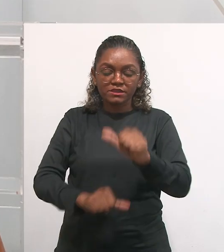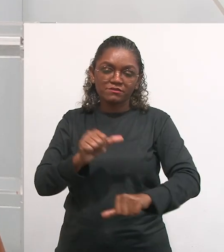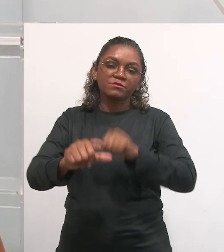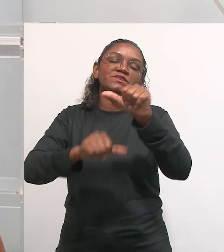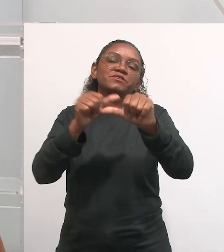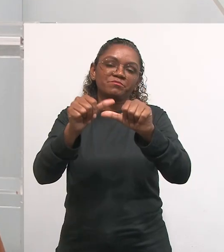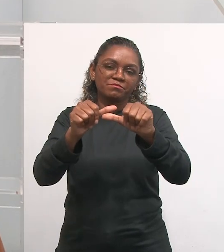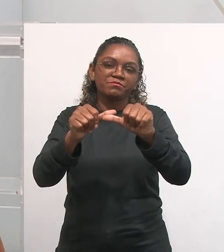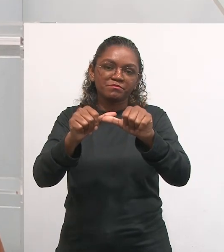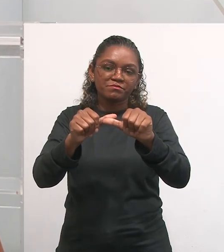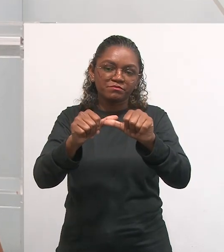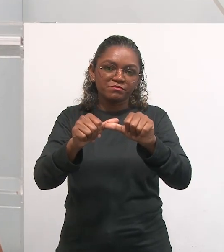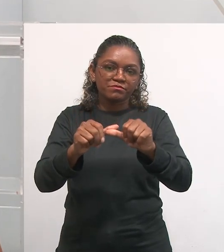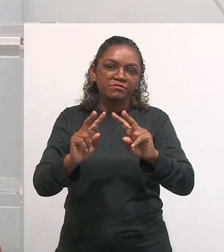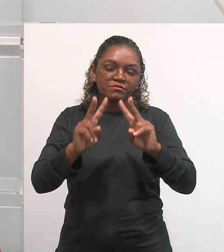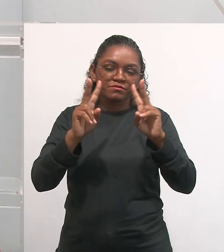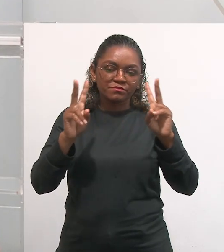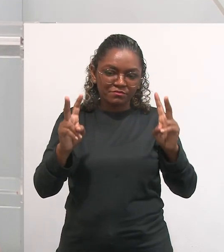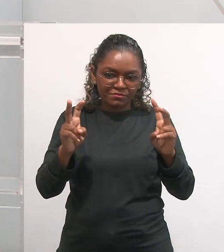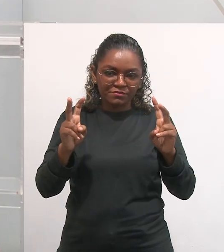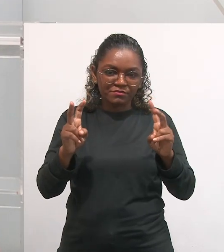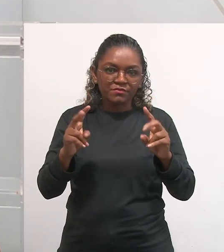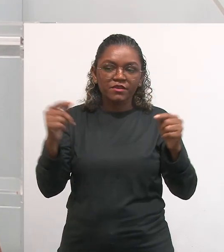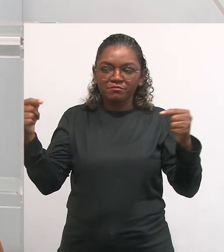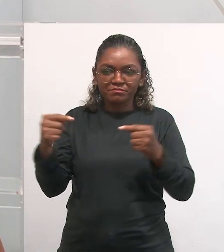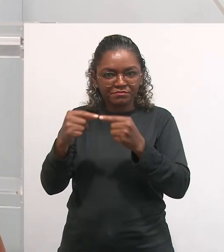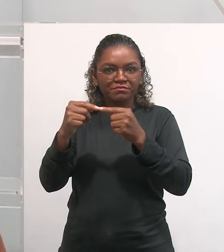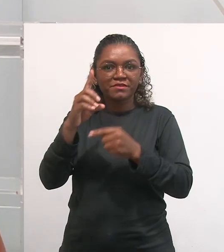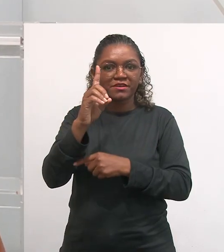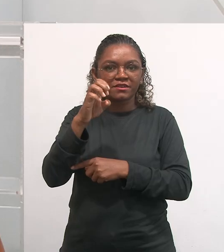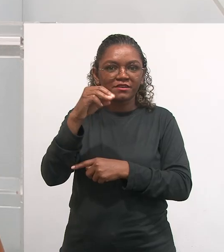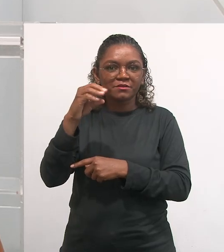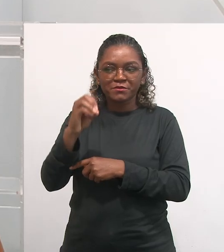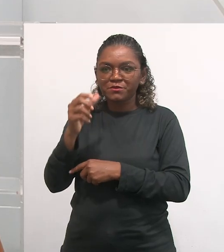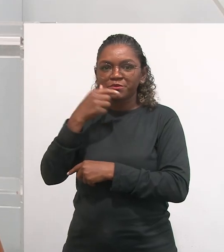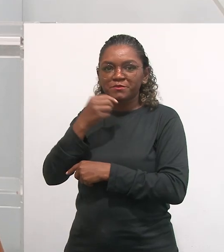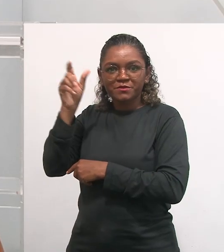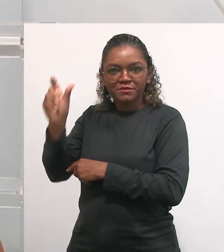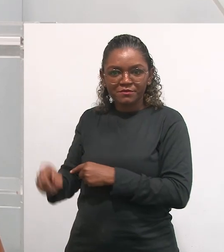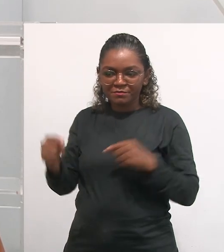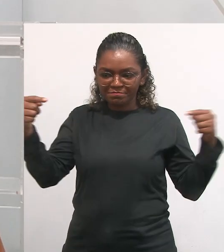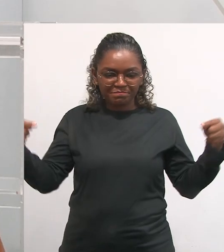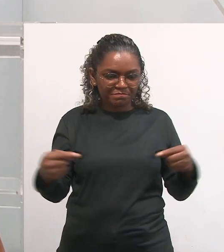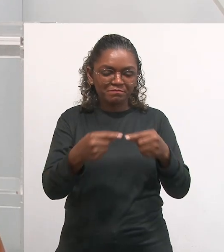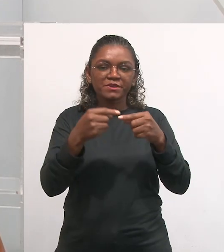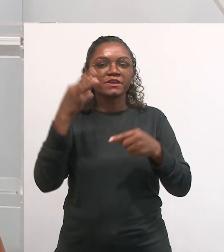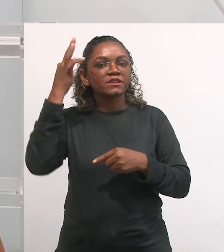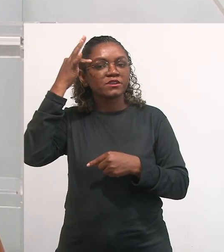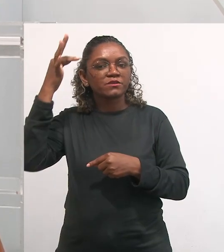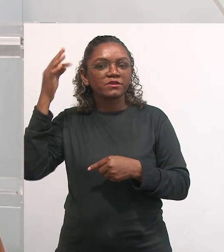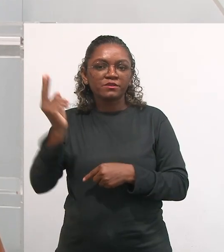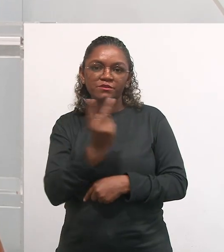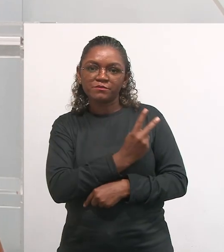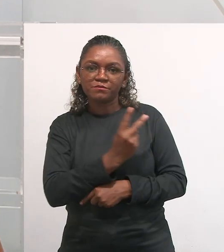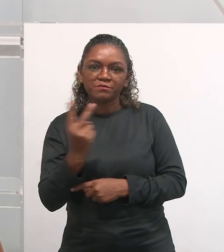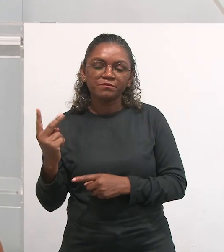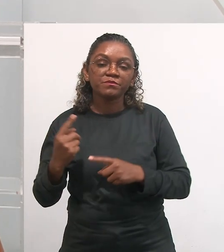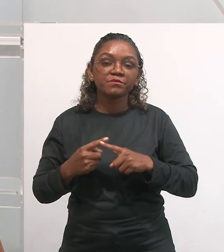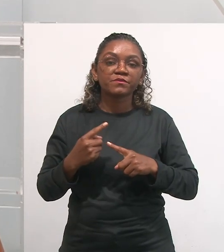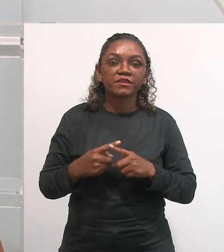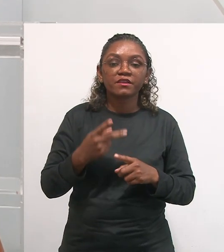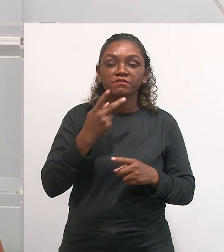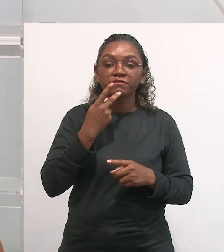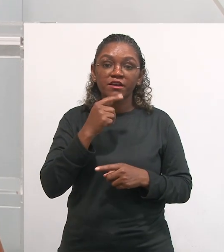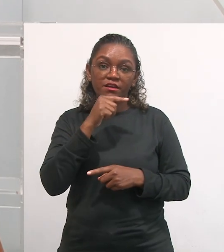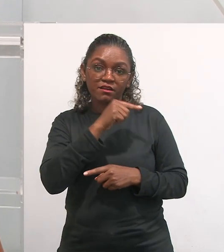Também numa perspectiva crítica, assim, alinhada a Pedro Demo, mas a Jussara Hoffman, ela traz